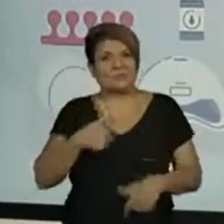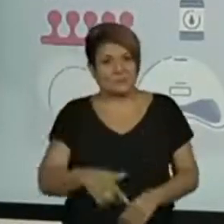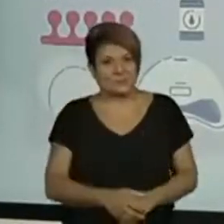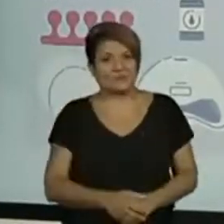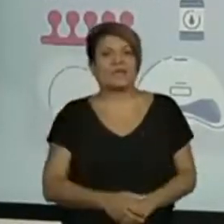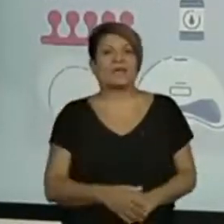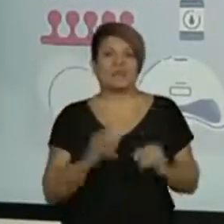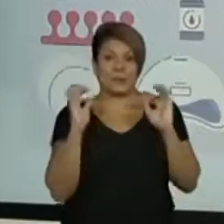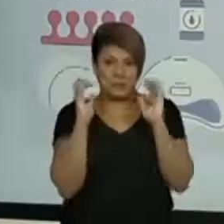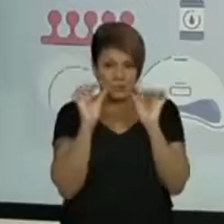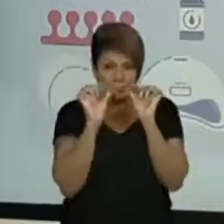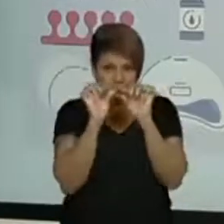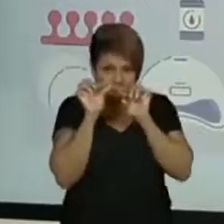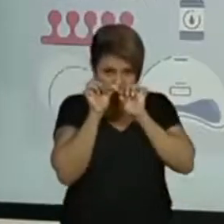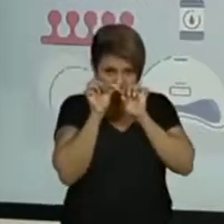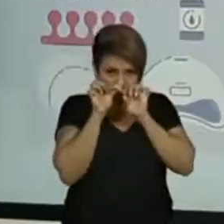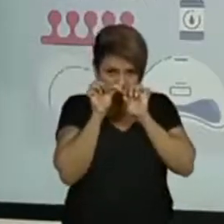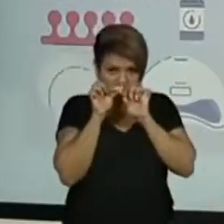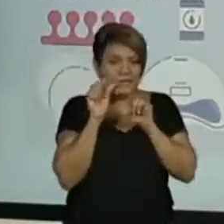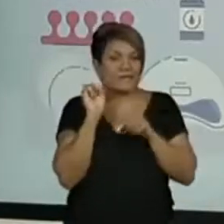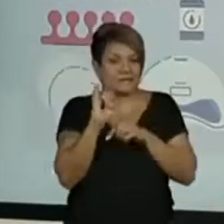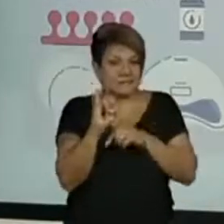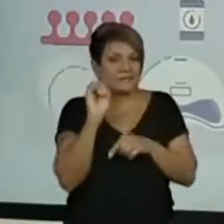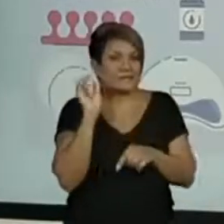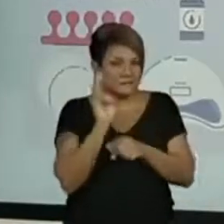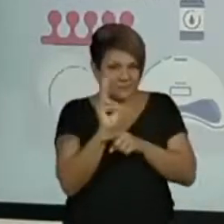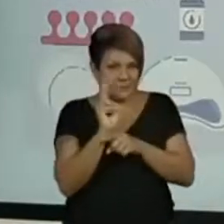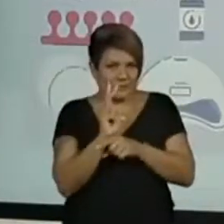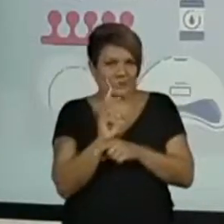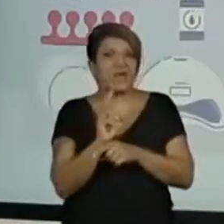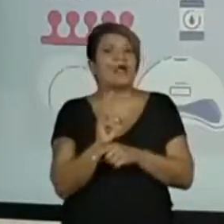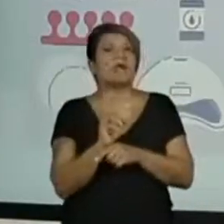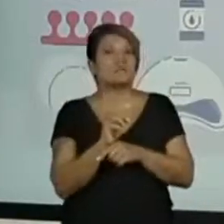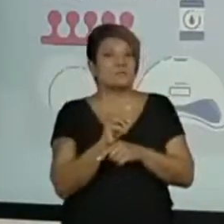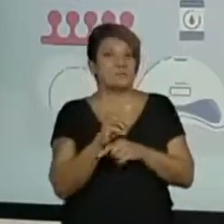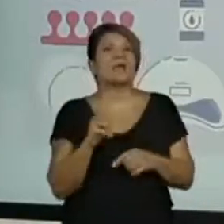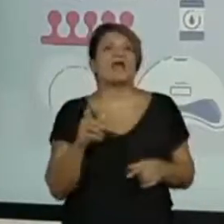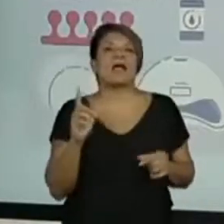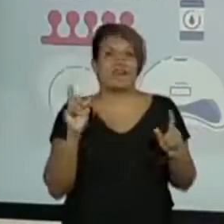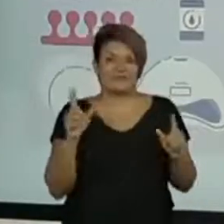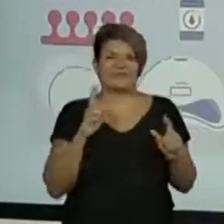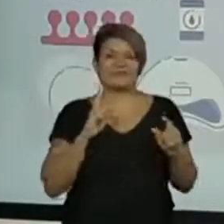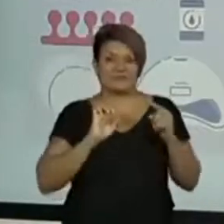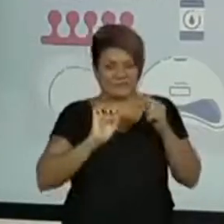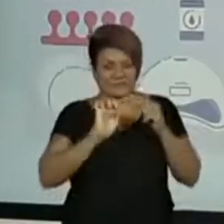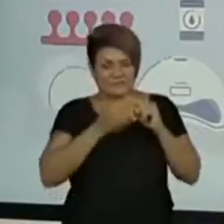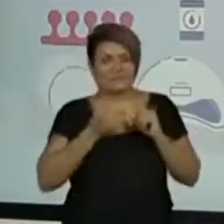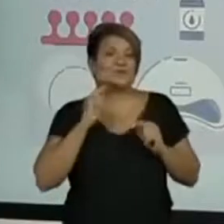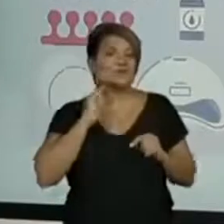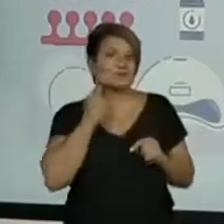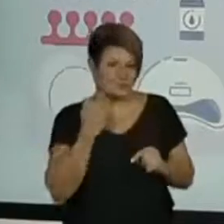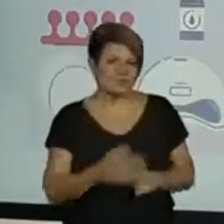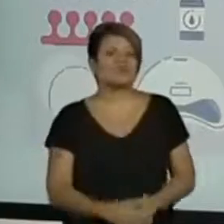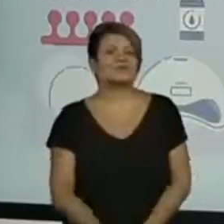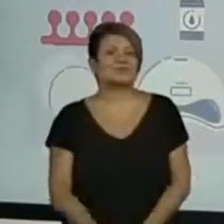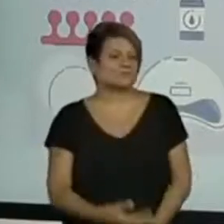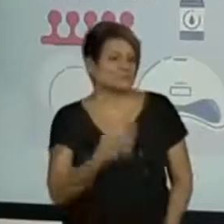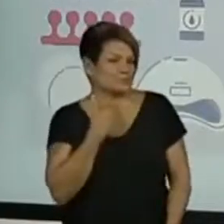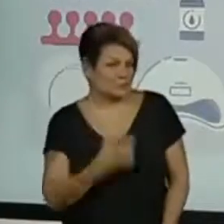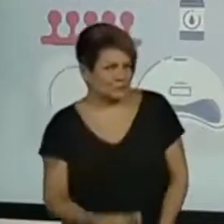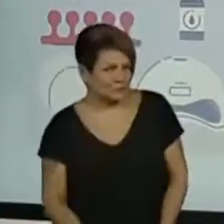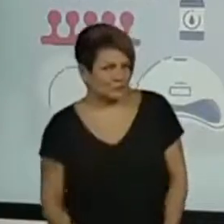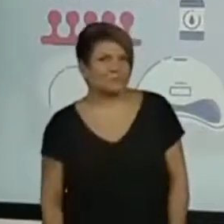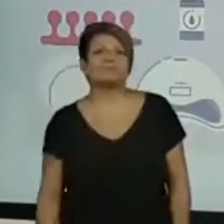unhinhas, elas, se não são bem cuidadinhas, adivinha o que acontece? A gente carrega sugerinhas. Não pode.